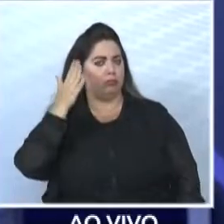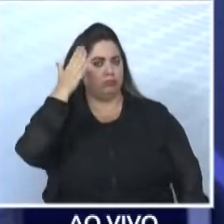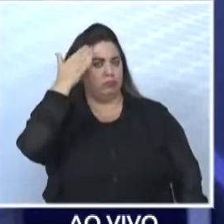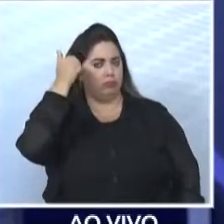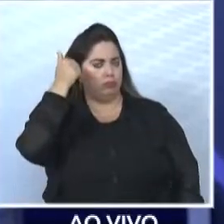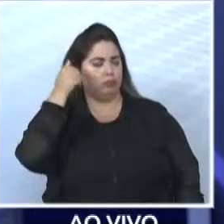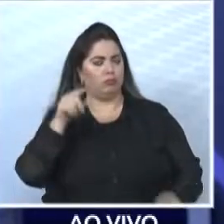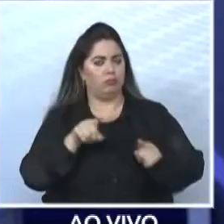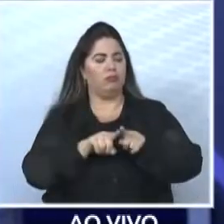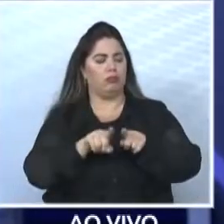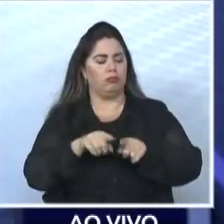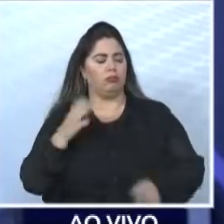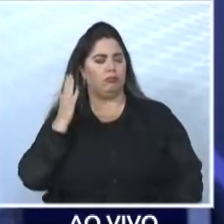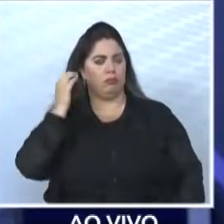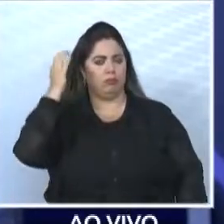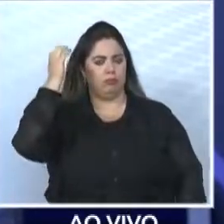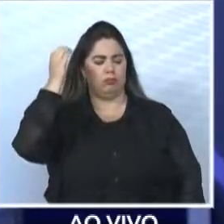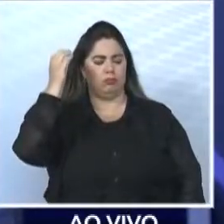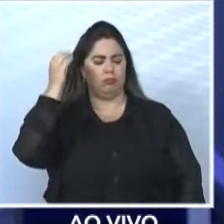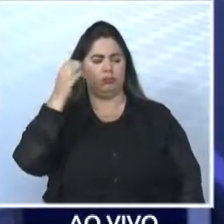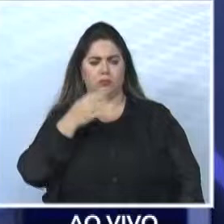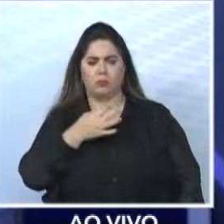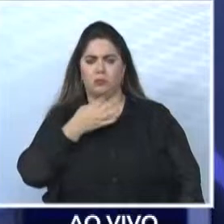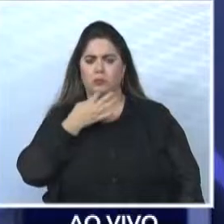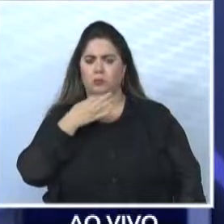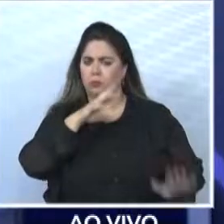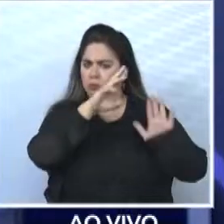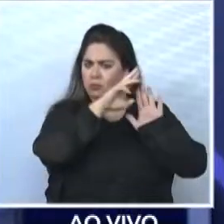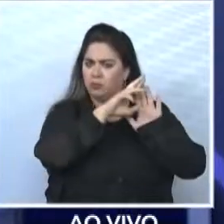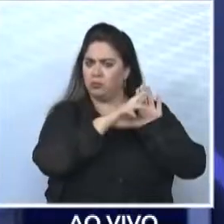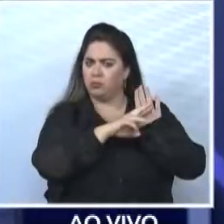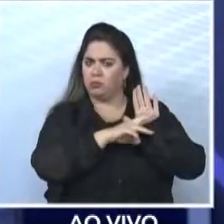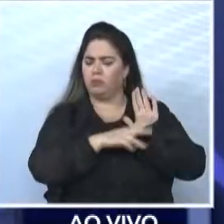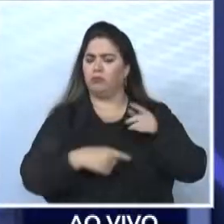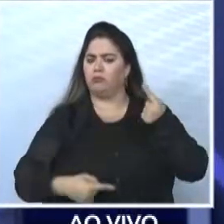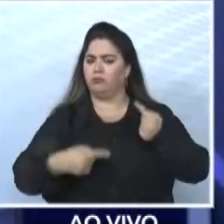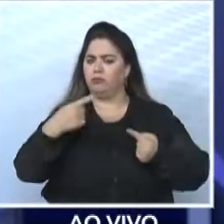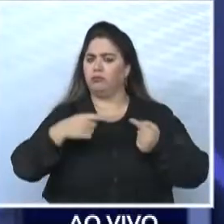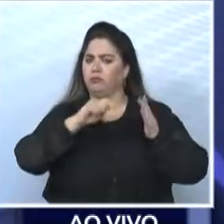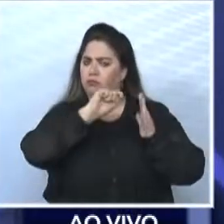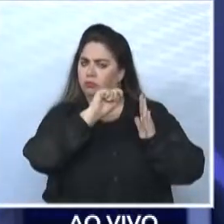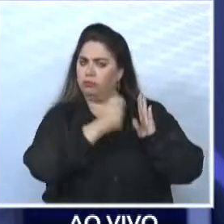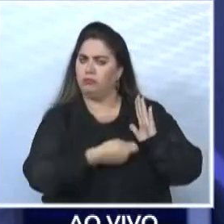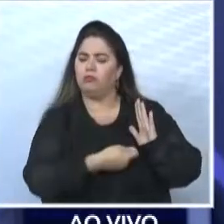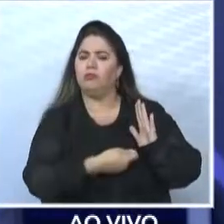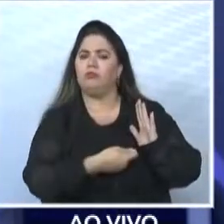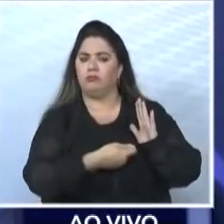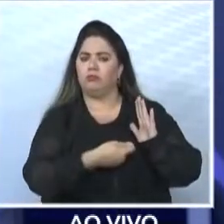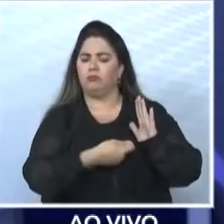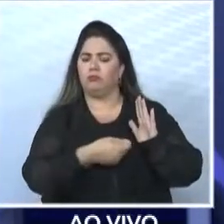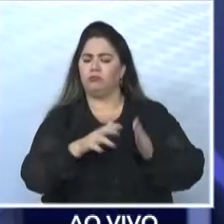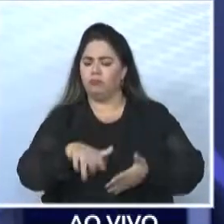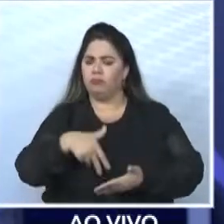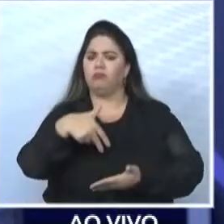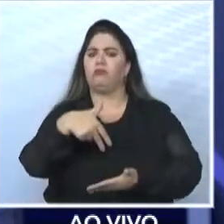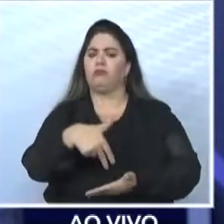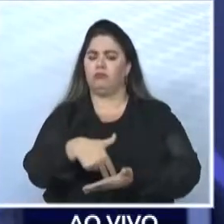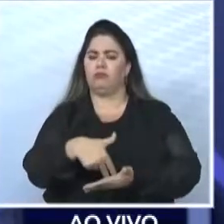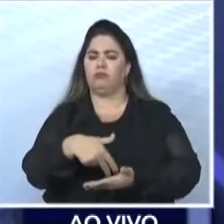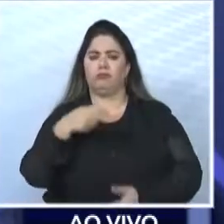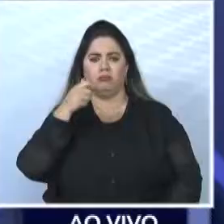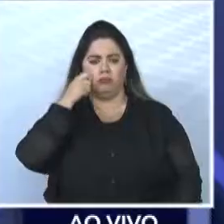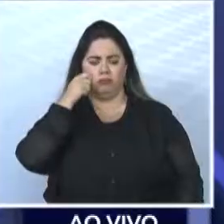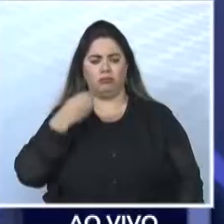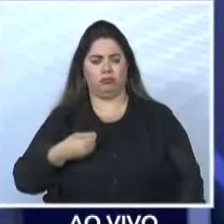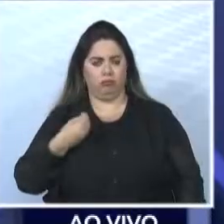Lancha tomaram conhecimento das regras do debate e assinaram o compromisso de estar aqui presente. Um compromisso